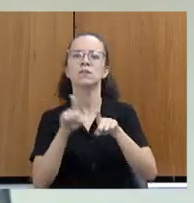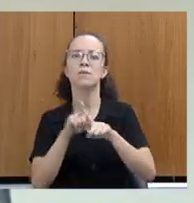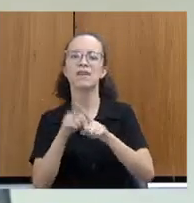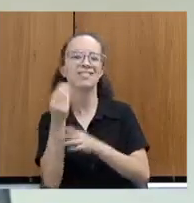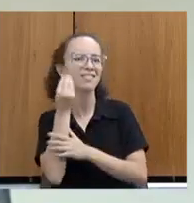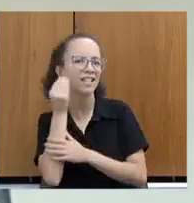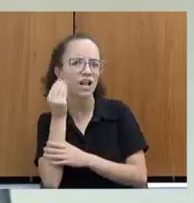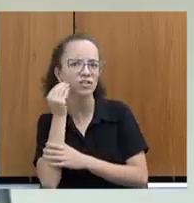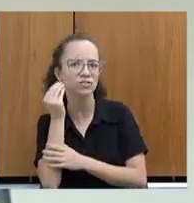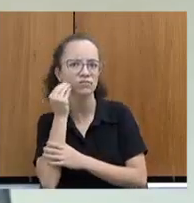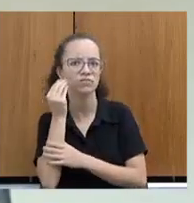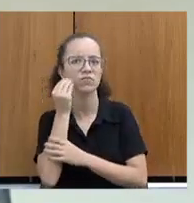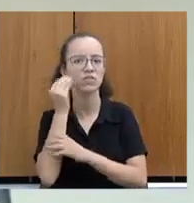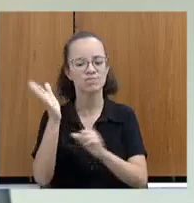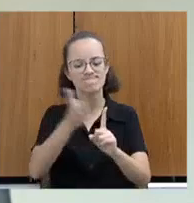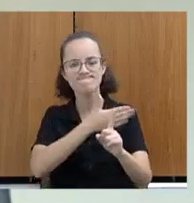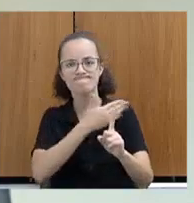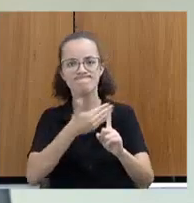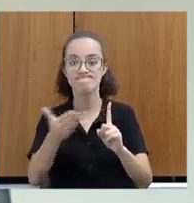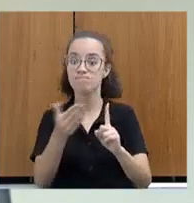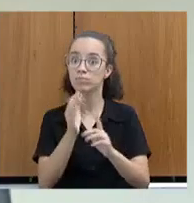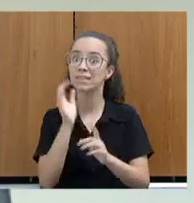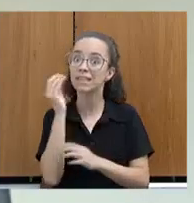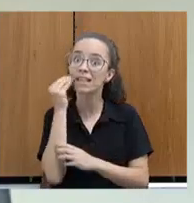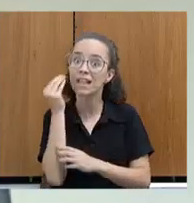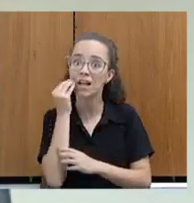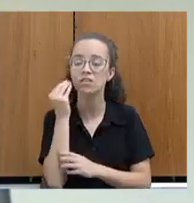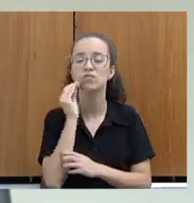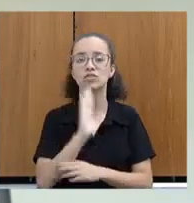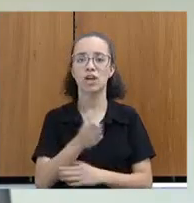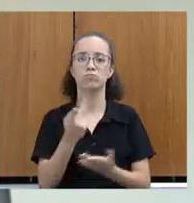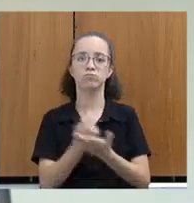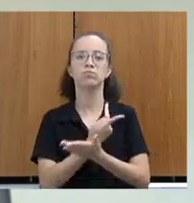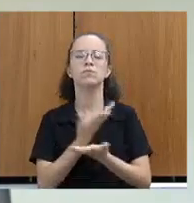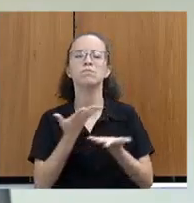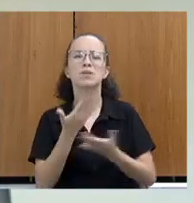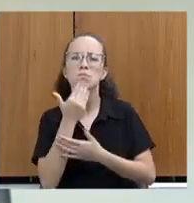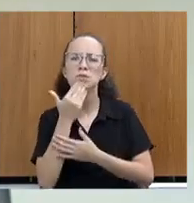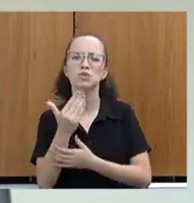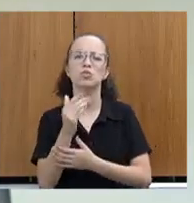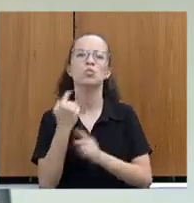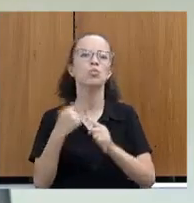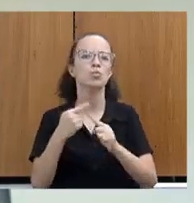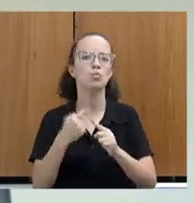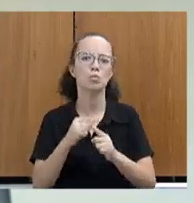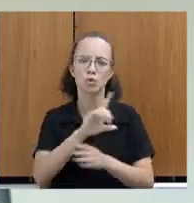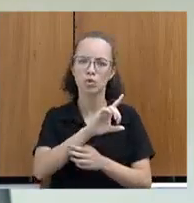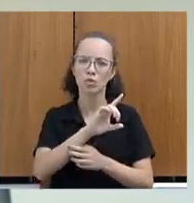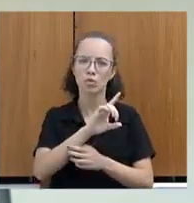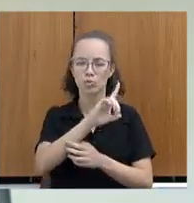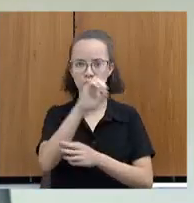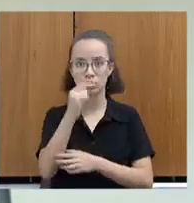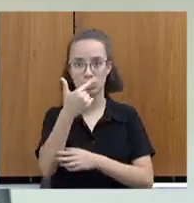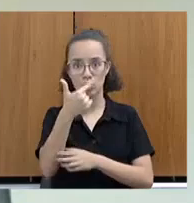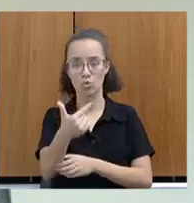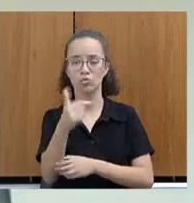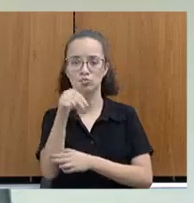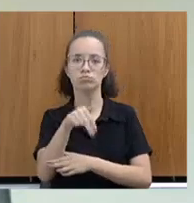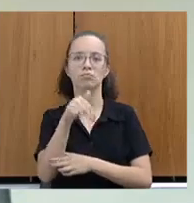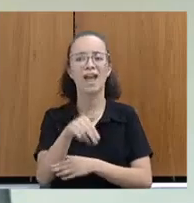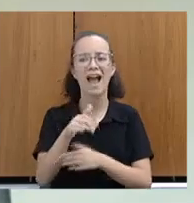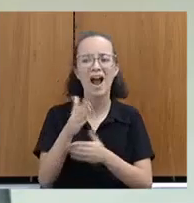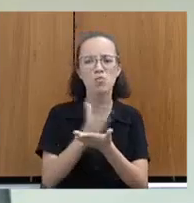situações as mais diversas. Mas o pedido foi porque, no último dia 2 de novembro, algumas pessoas